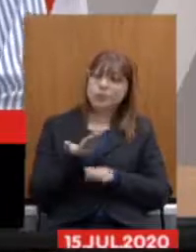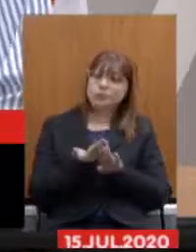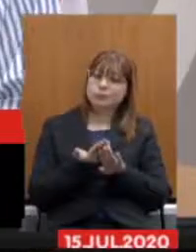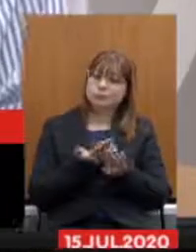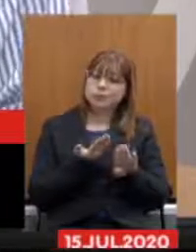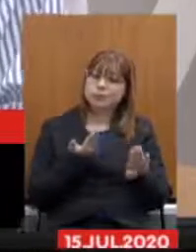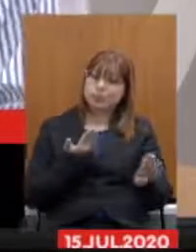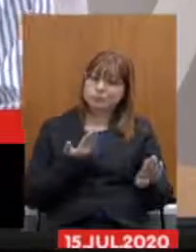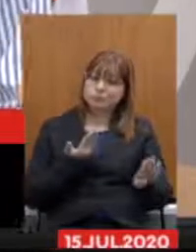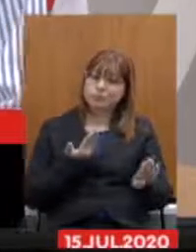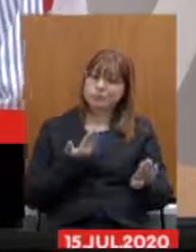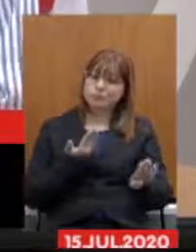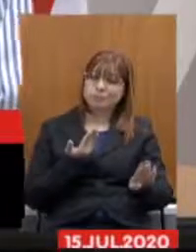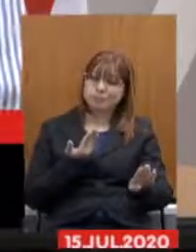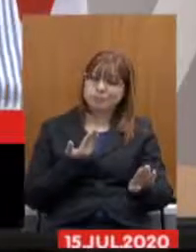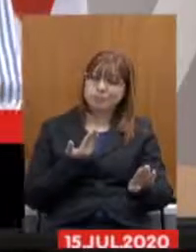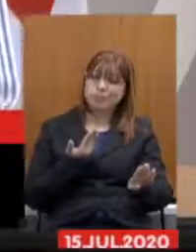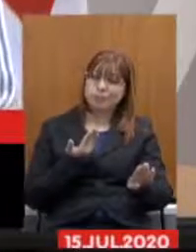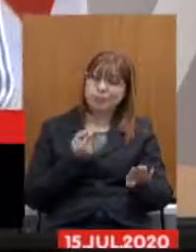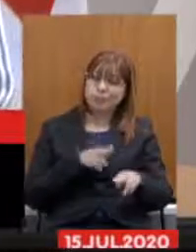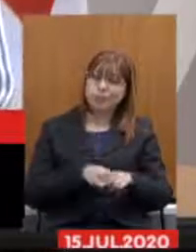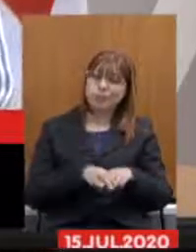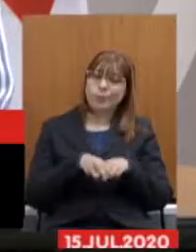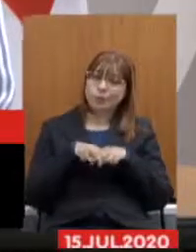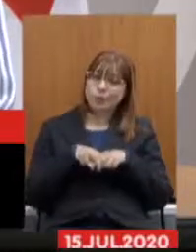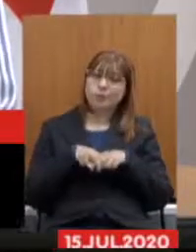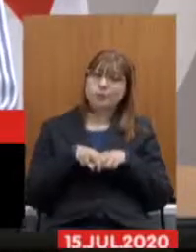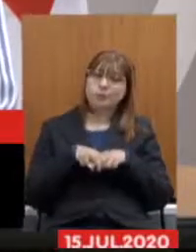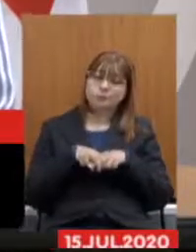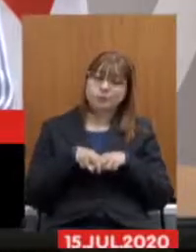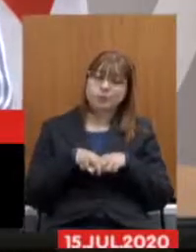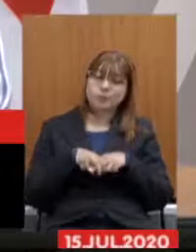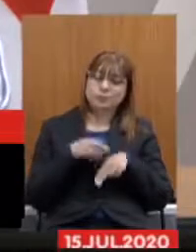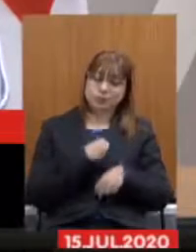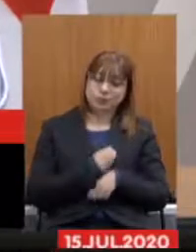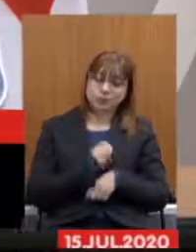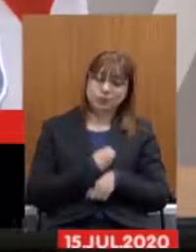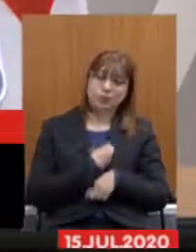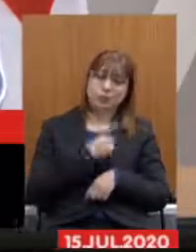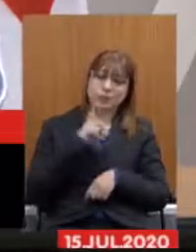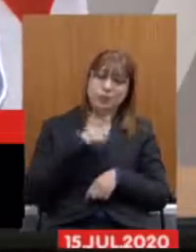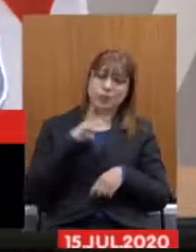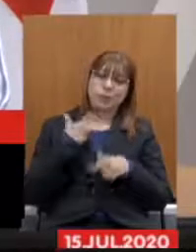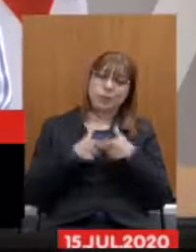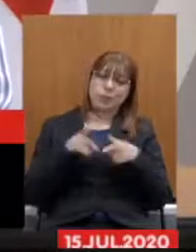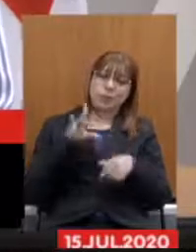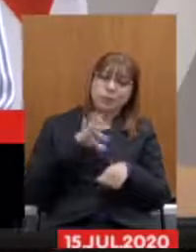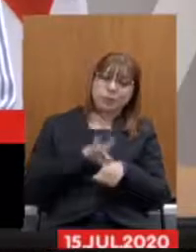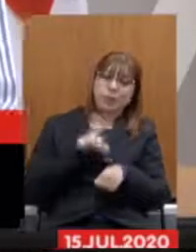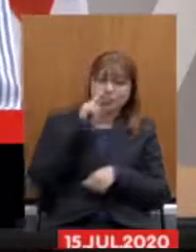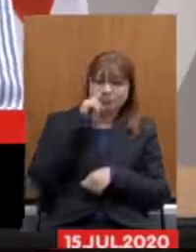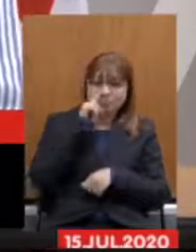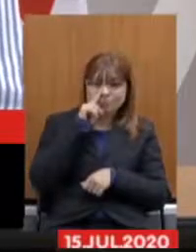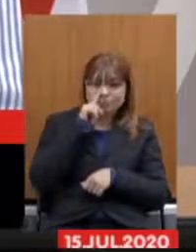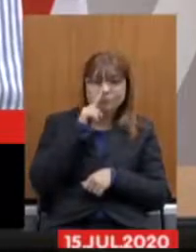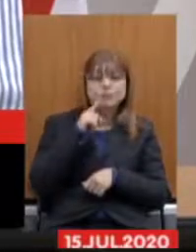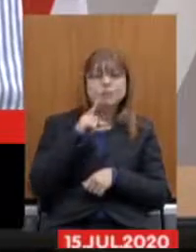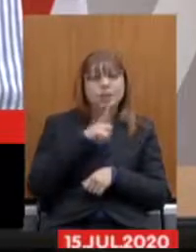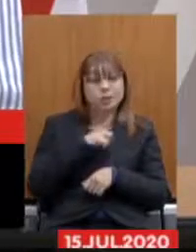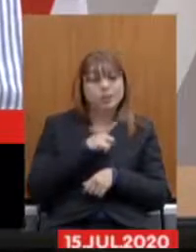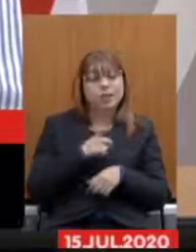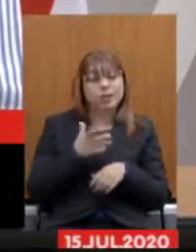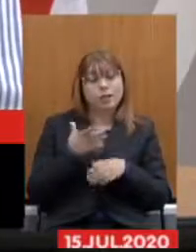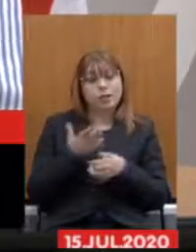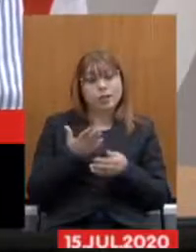sistema por estar compor o grupo de risco e outros trabalhadores estão no teletrabalho